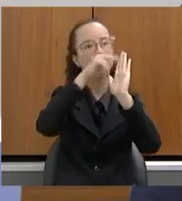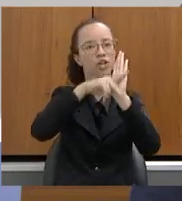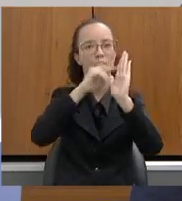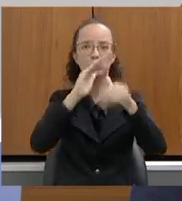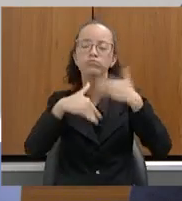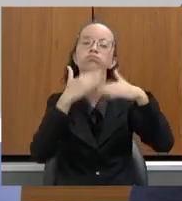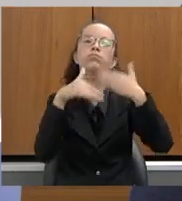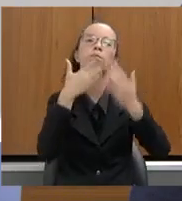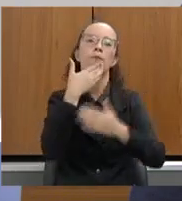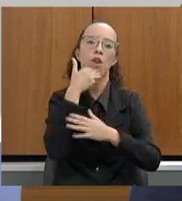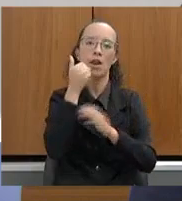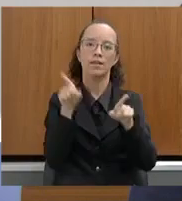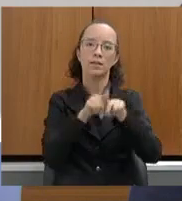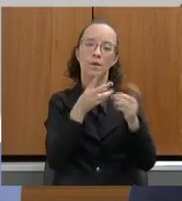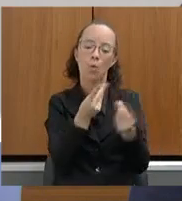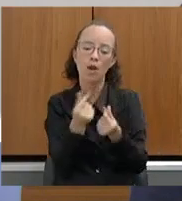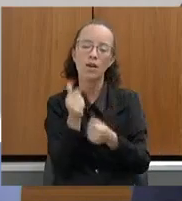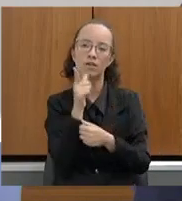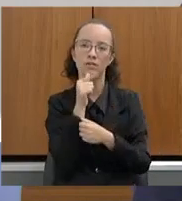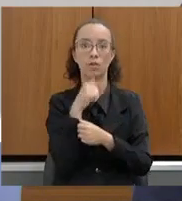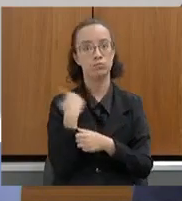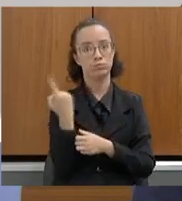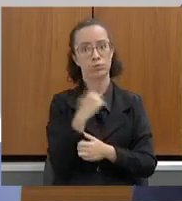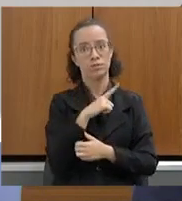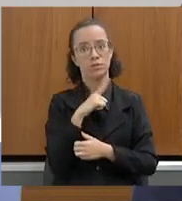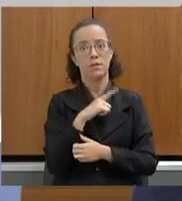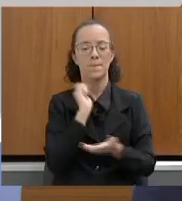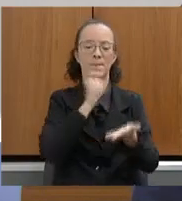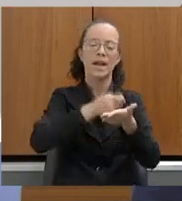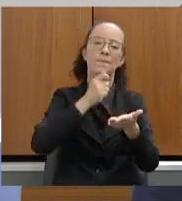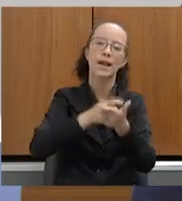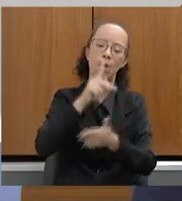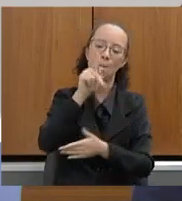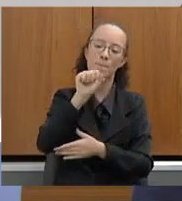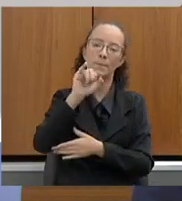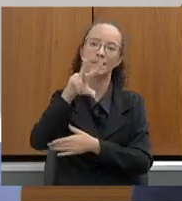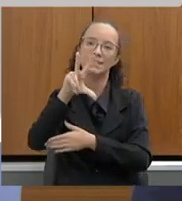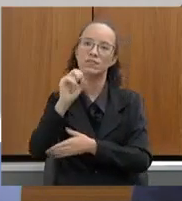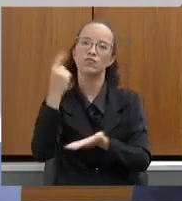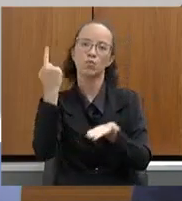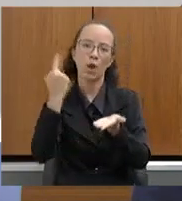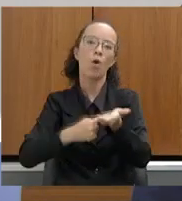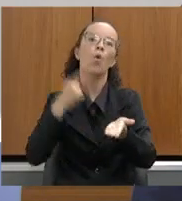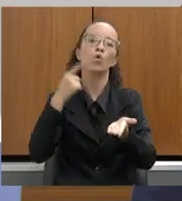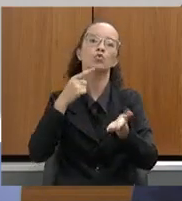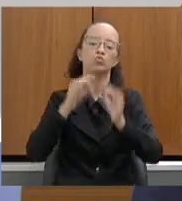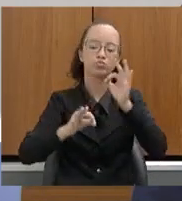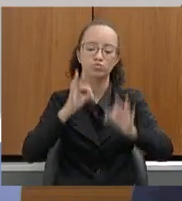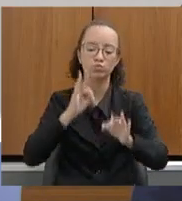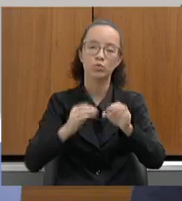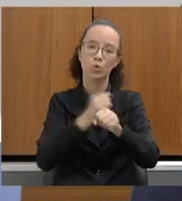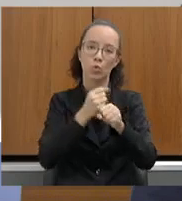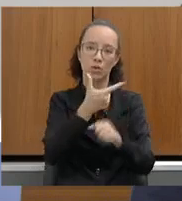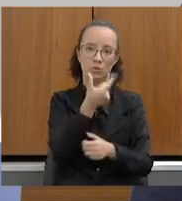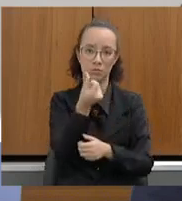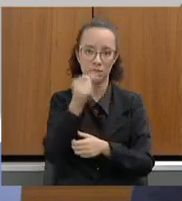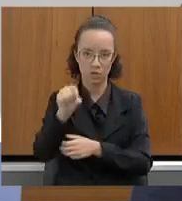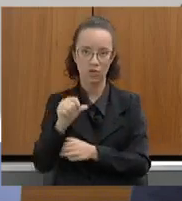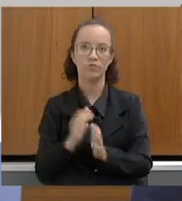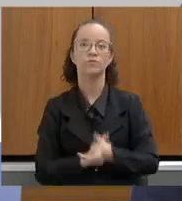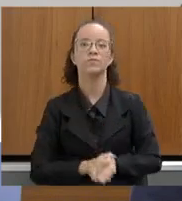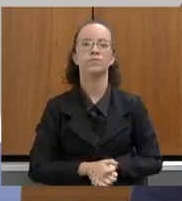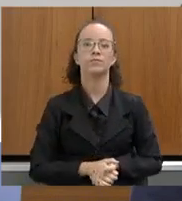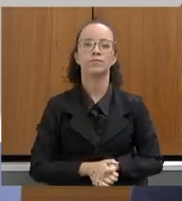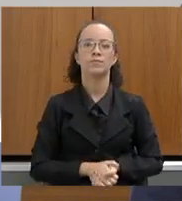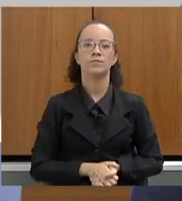quantidade e qualidade da água. Estamos também pagando o passivo conforme um acordo judicial realizado em 2019. Por favor.